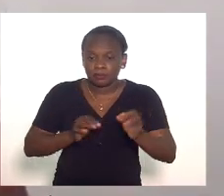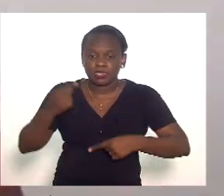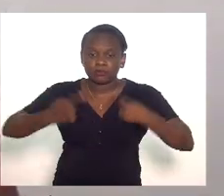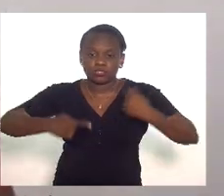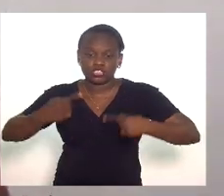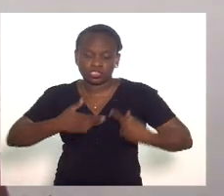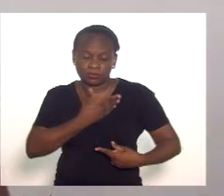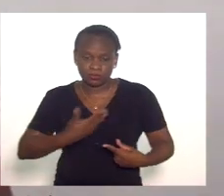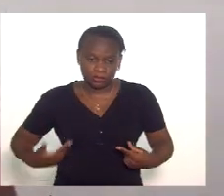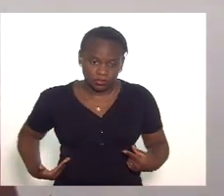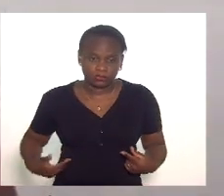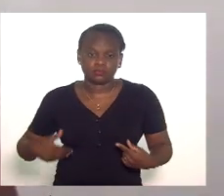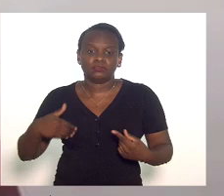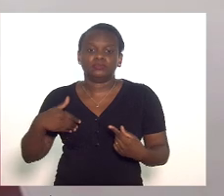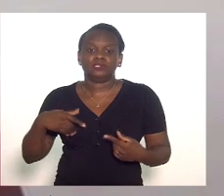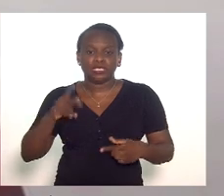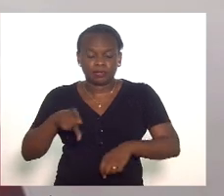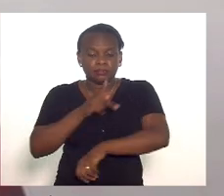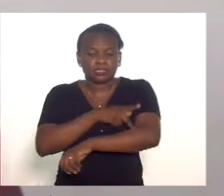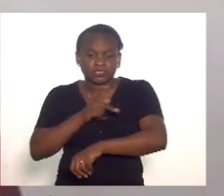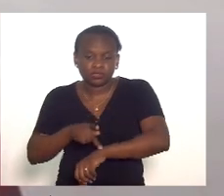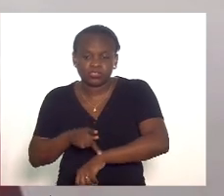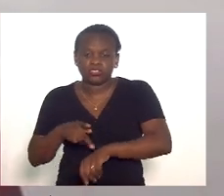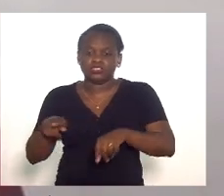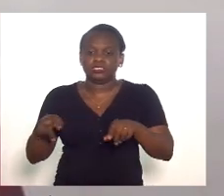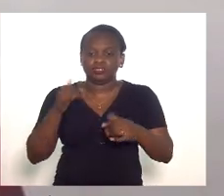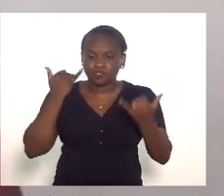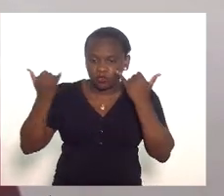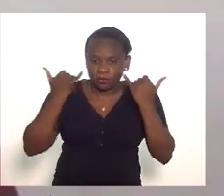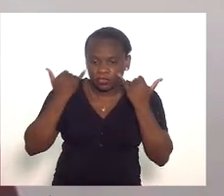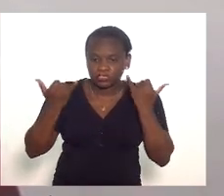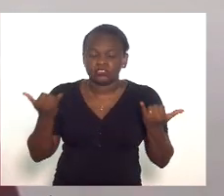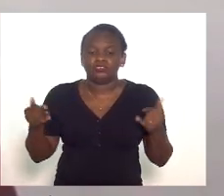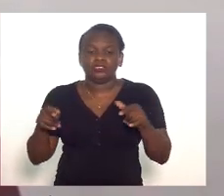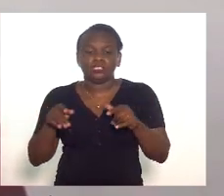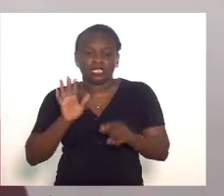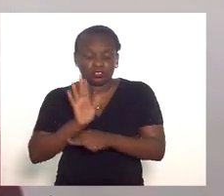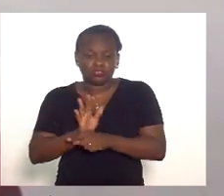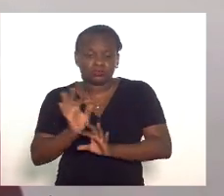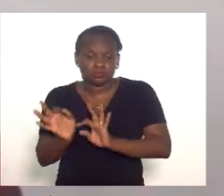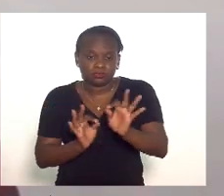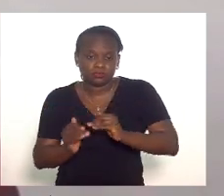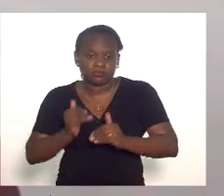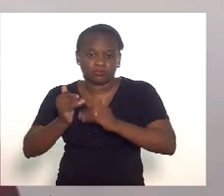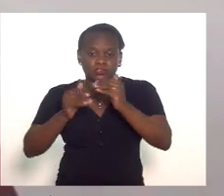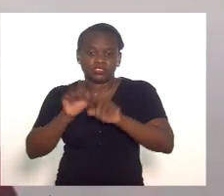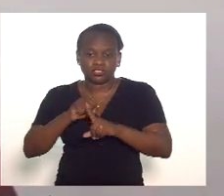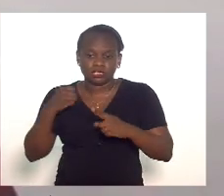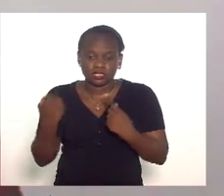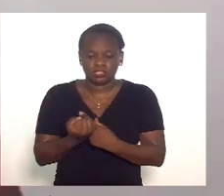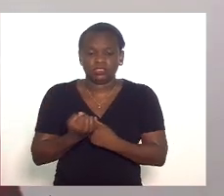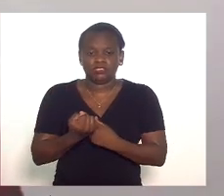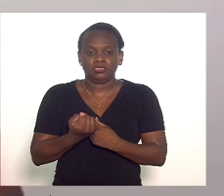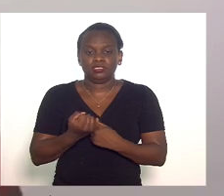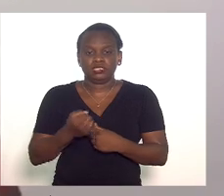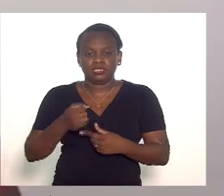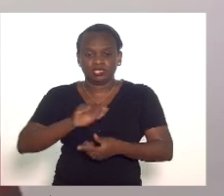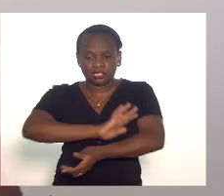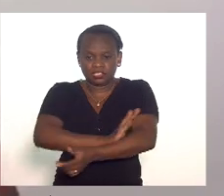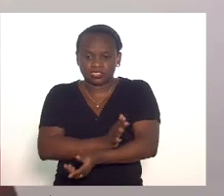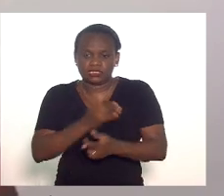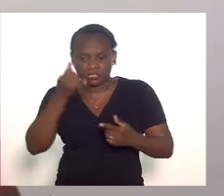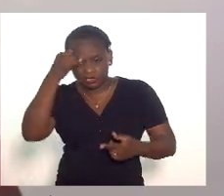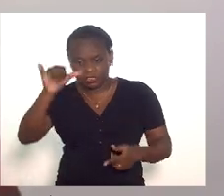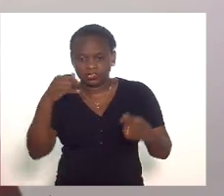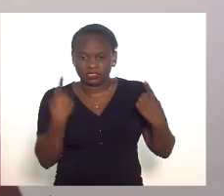públicas que sejam pedagógicas que sejam informativas que construam efetivamente uma sociedade antirracista